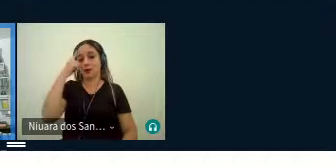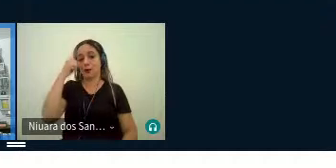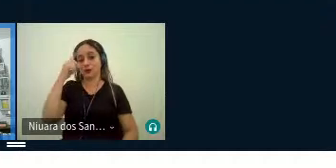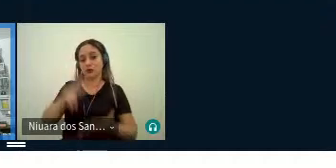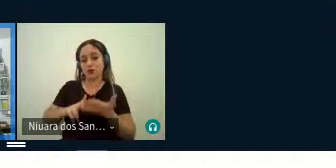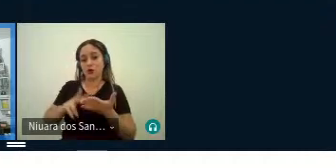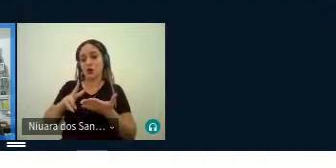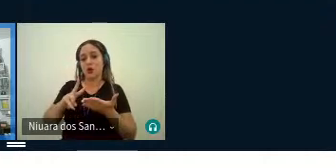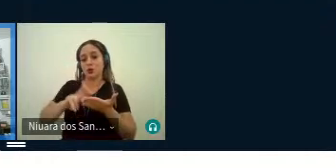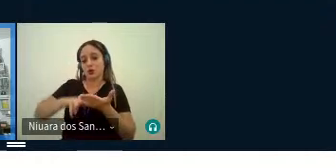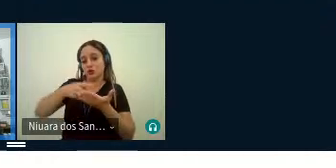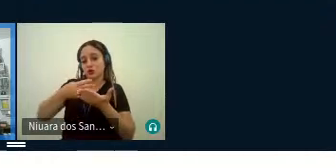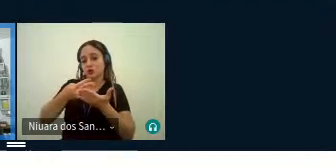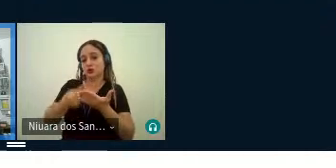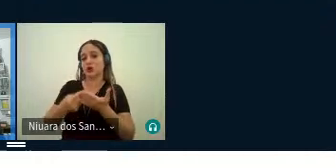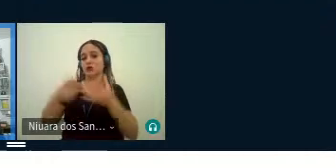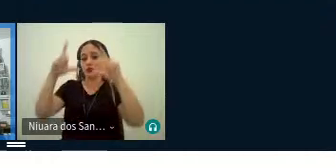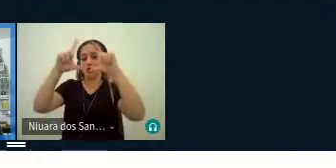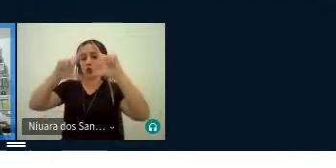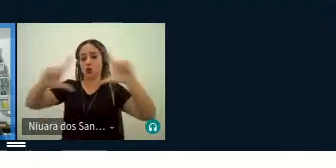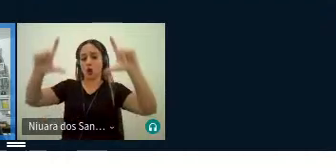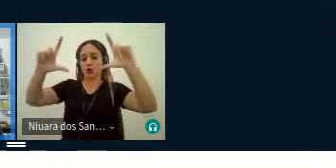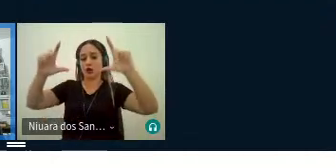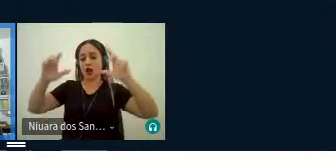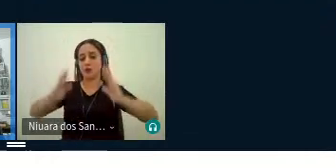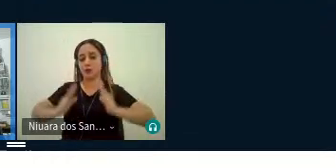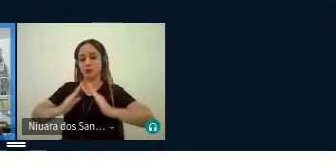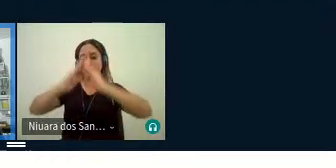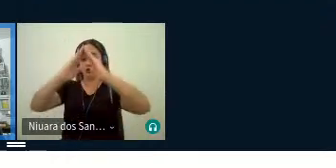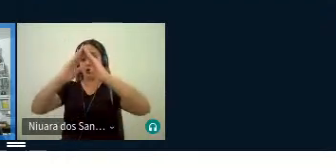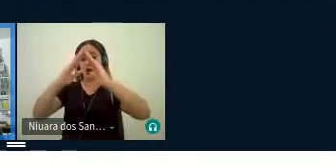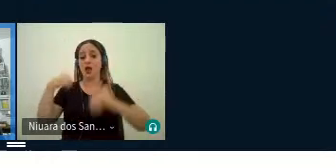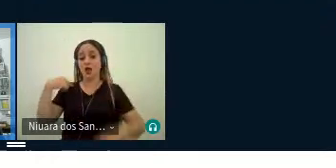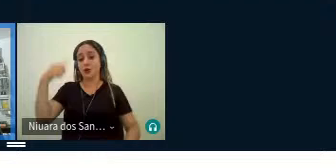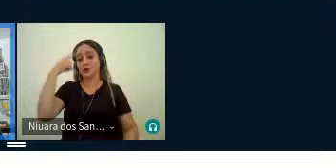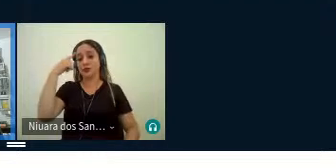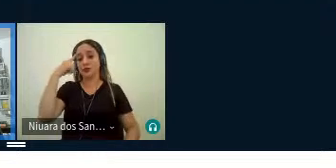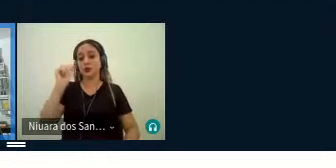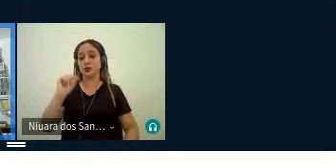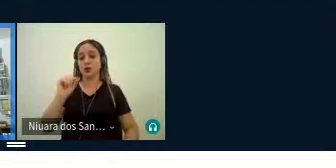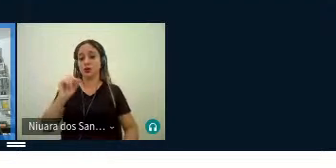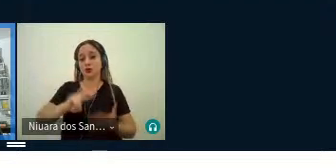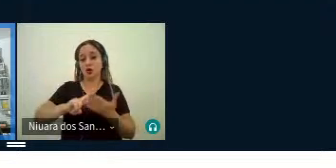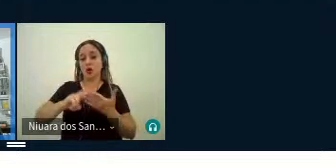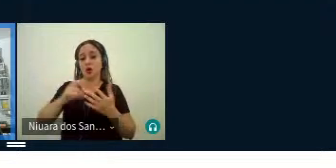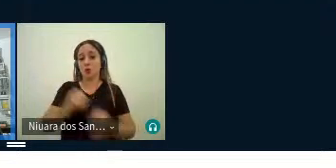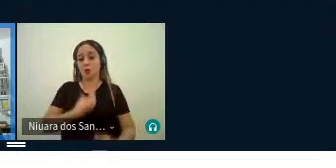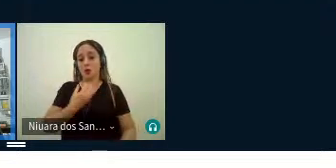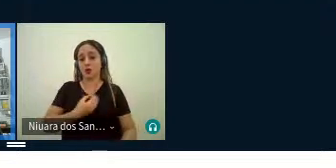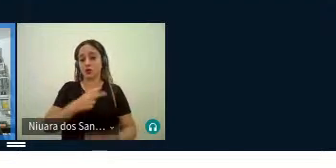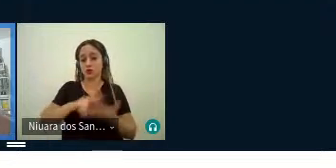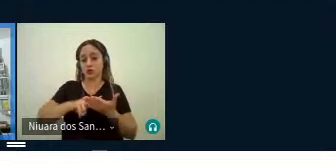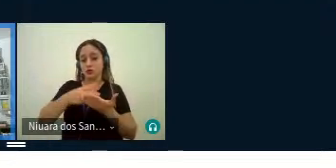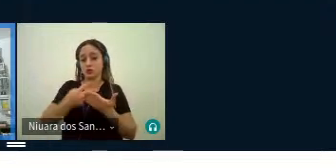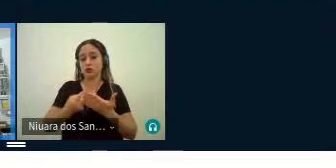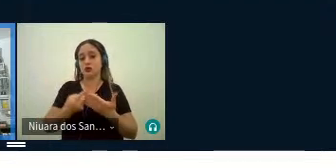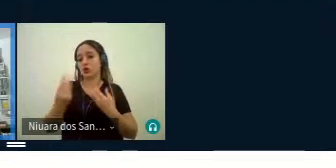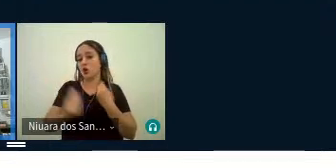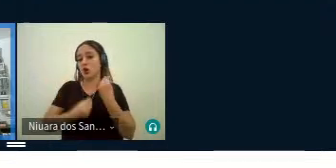retábulo, eu utilizei muito o Henry Mechunic, né? A poética do traduzir, como uma poste